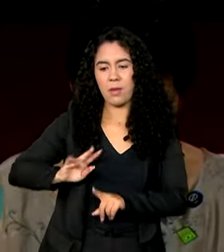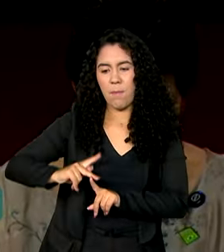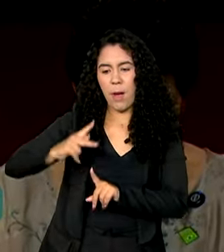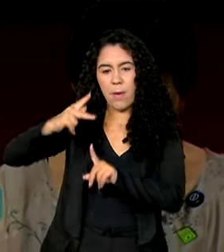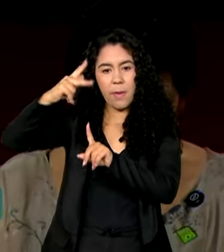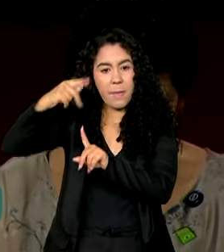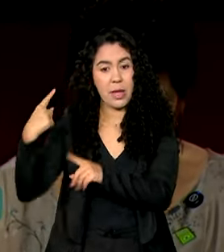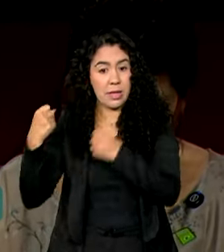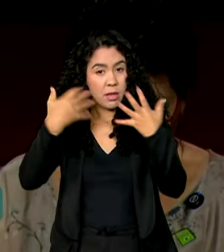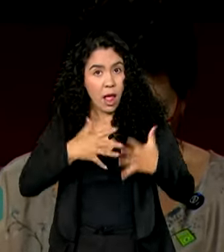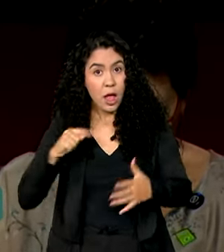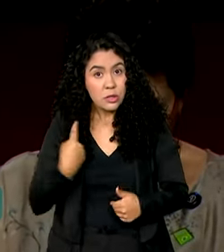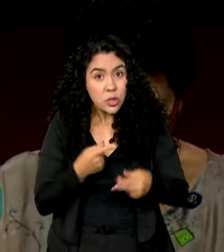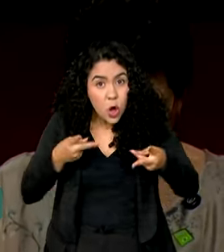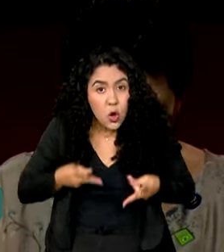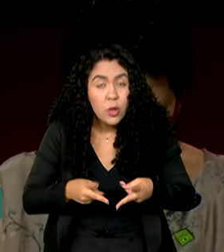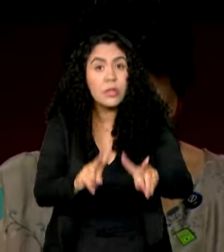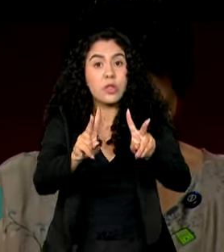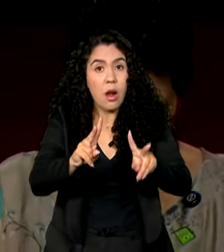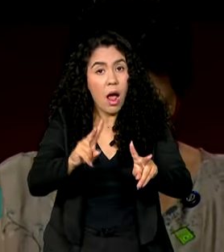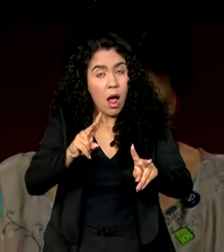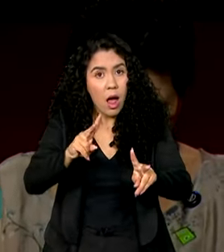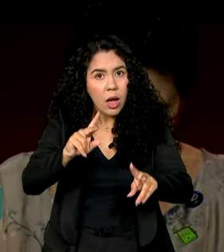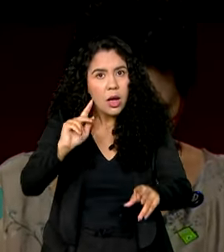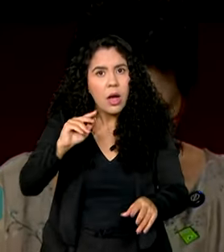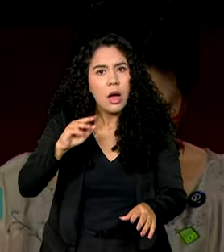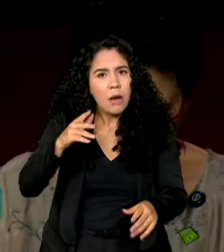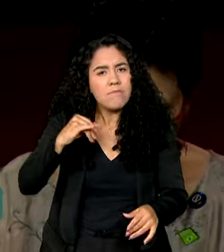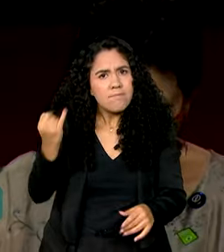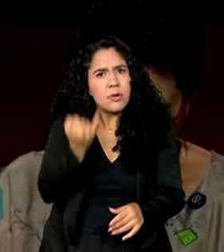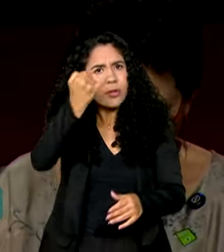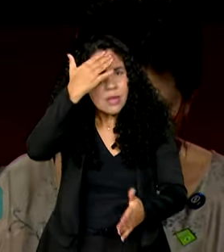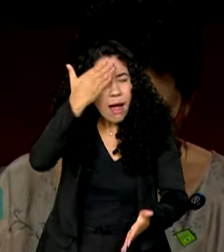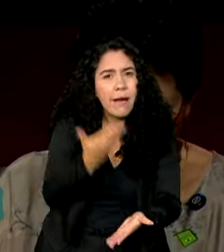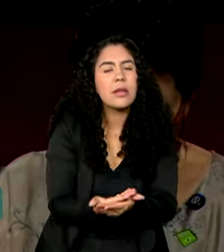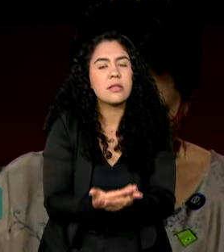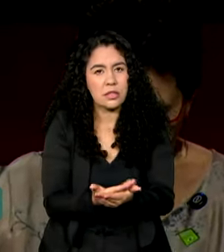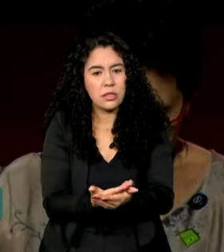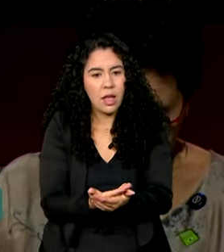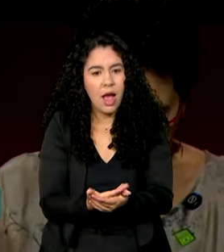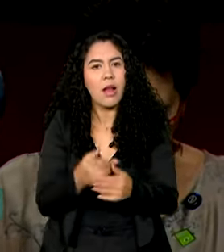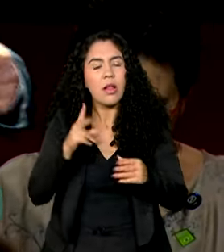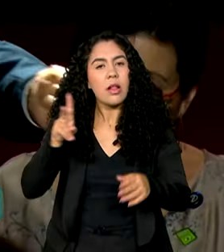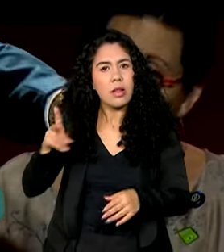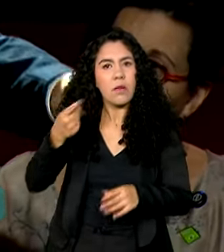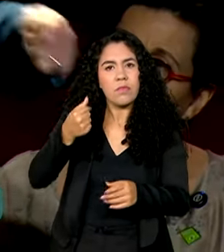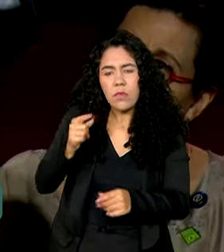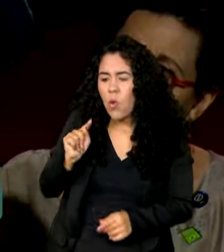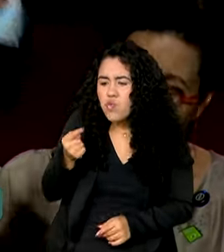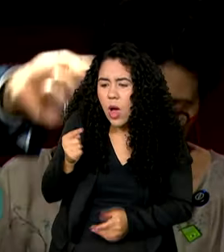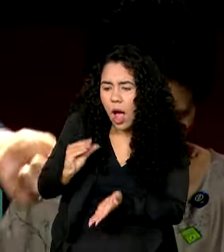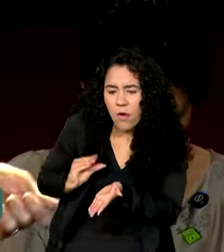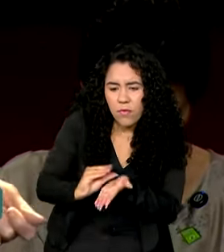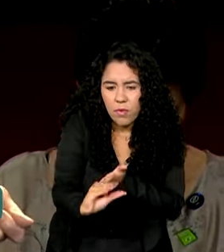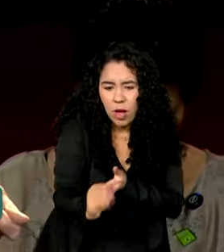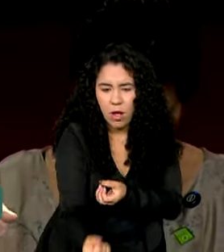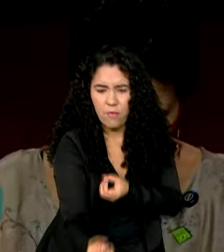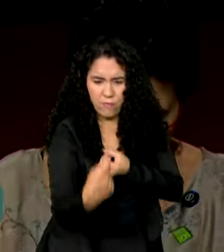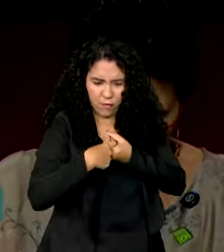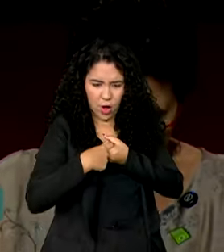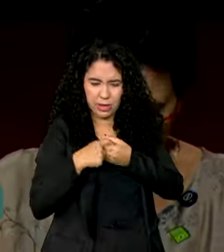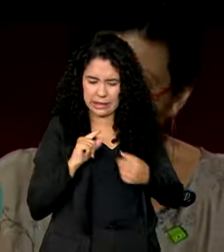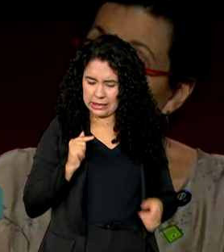continuar acreditando que é importante, do jeito que o Márcio falou de que investe um real e vota sete,